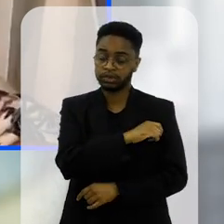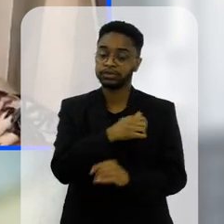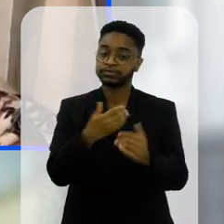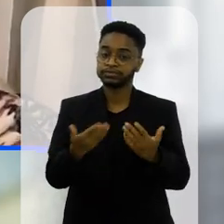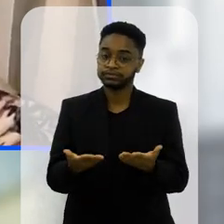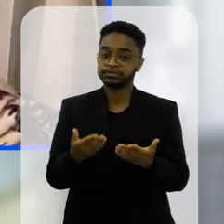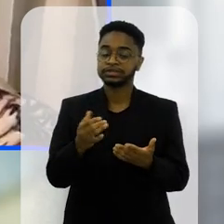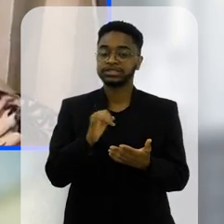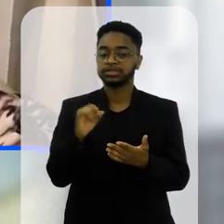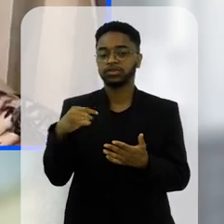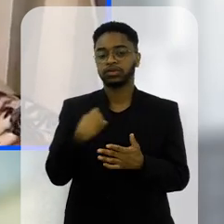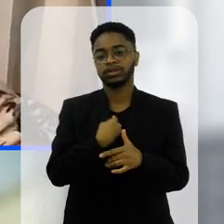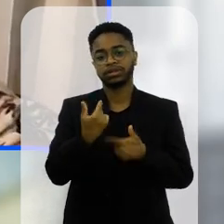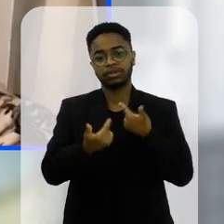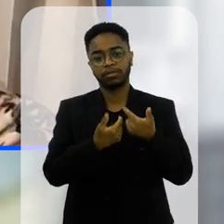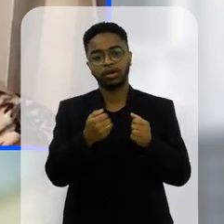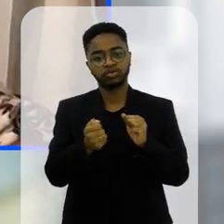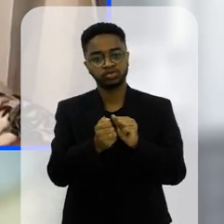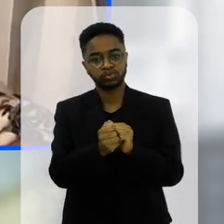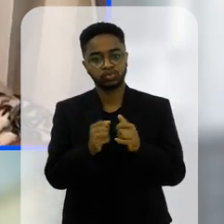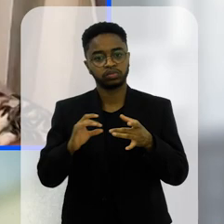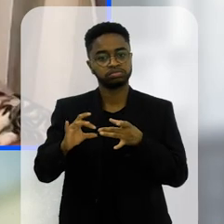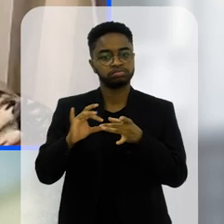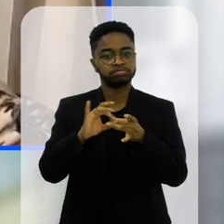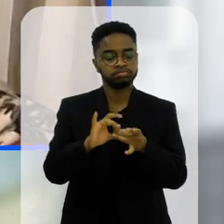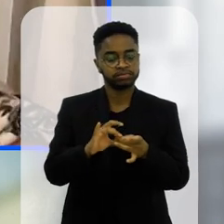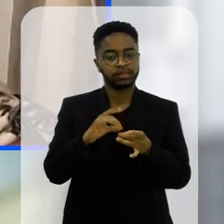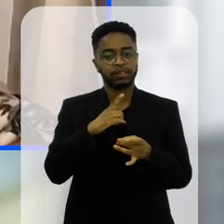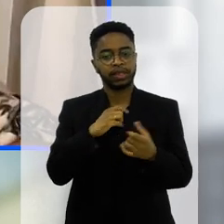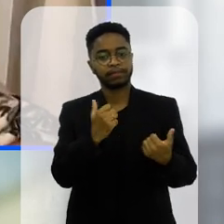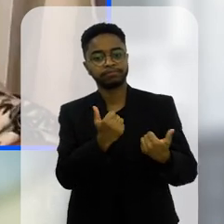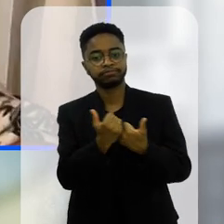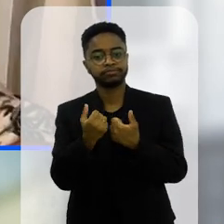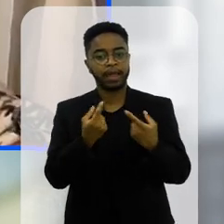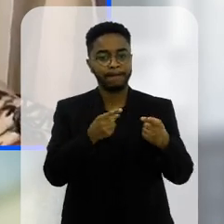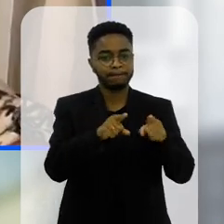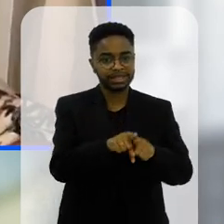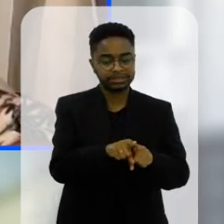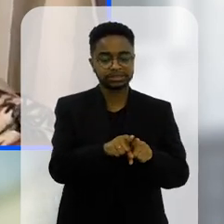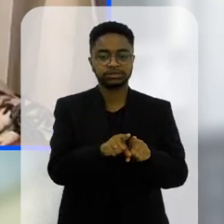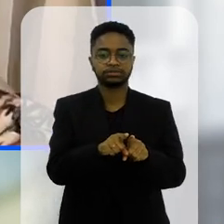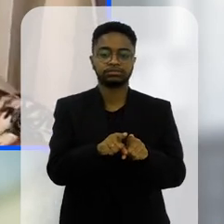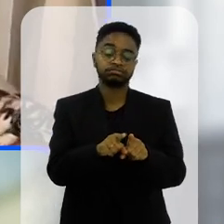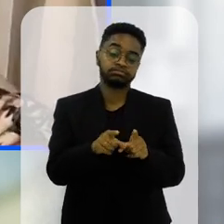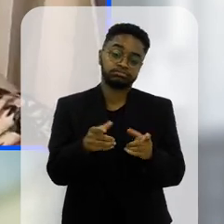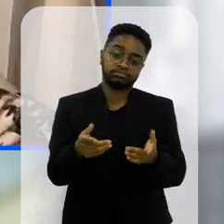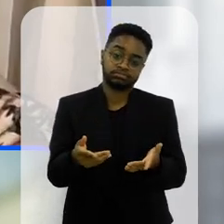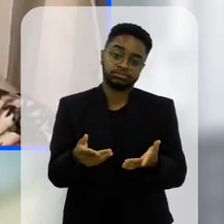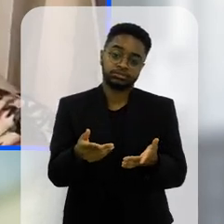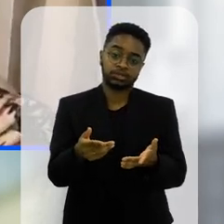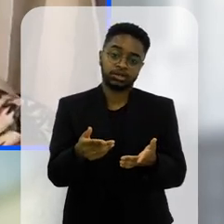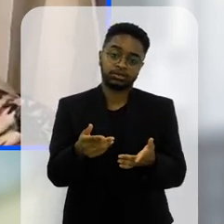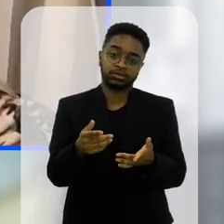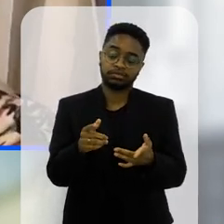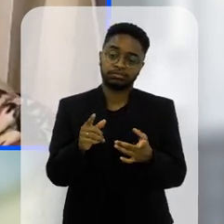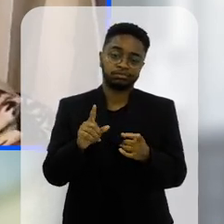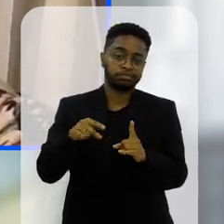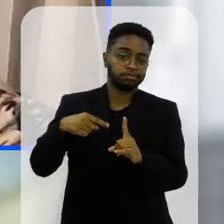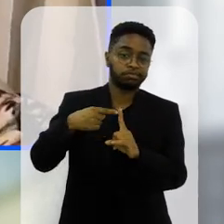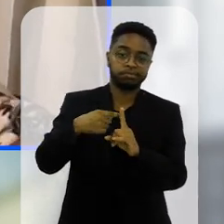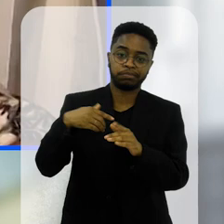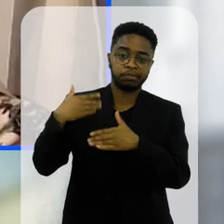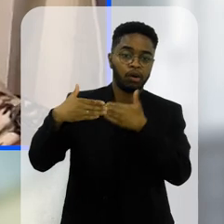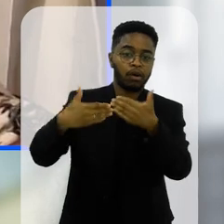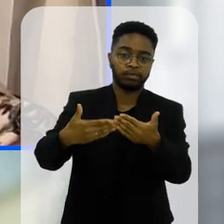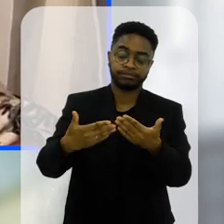eu acho que quando a gente trabalha junto né de forma coordenada com parceria as nossas as chances de darem certo